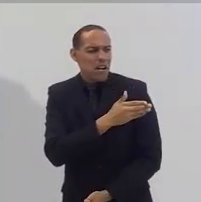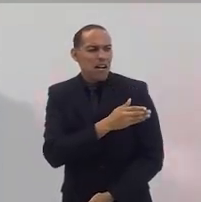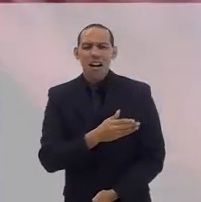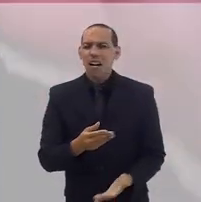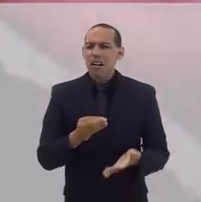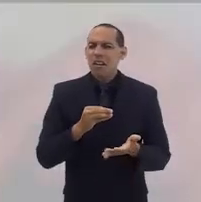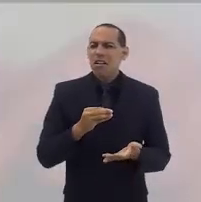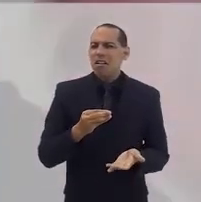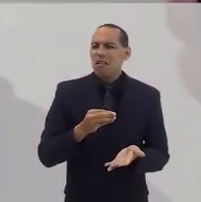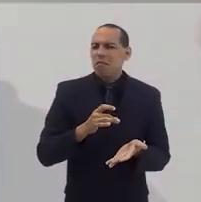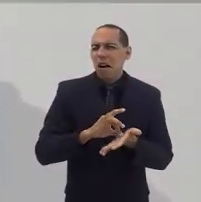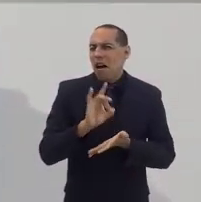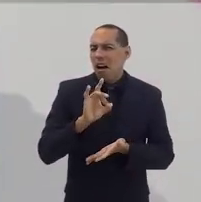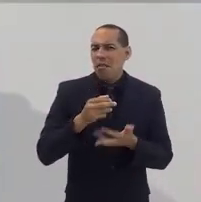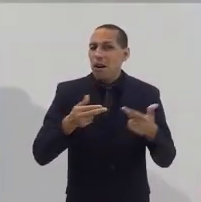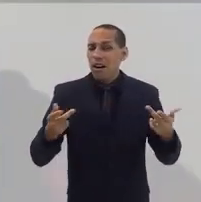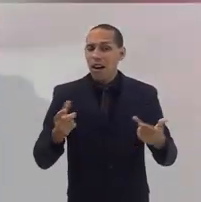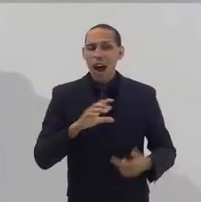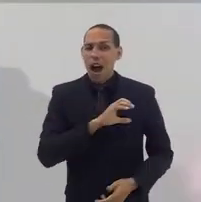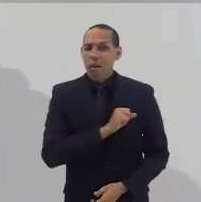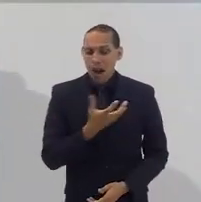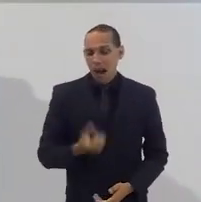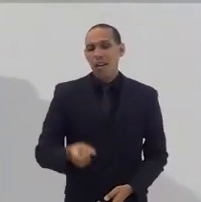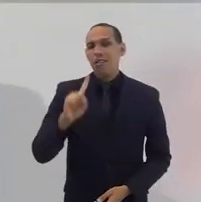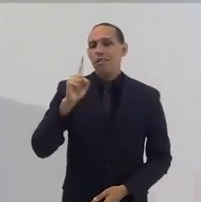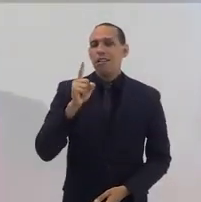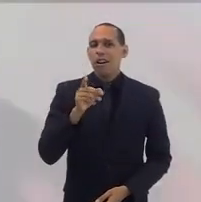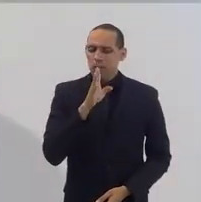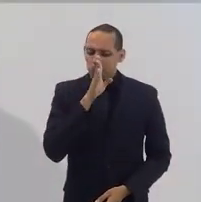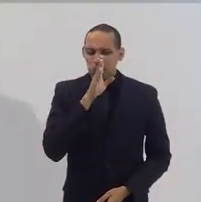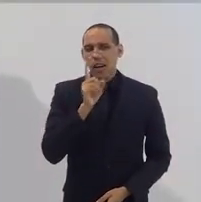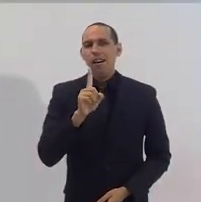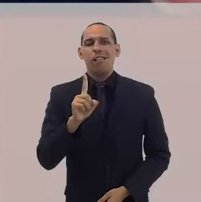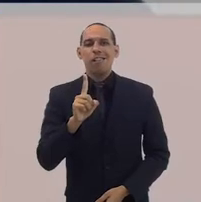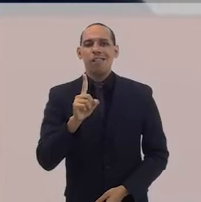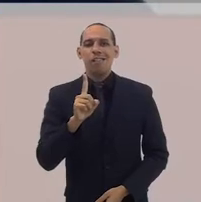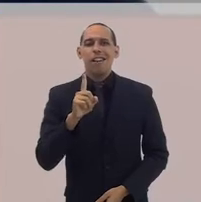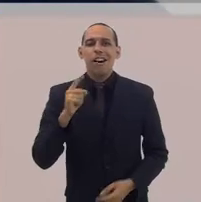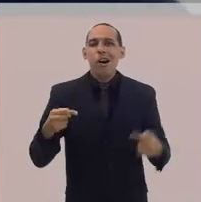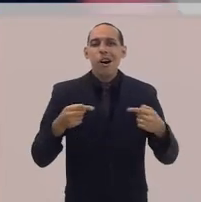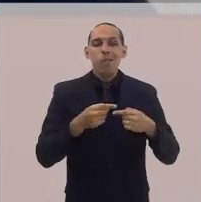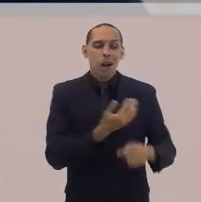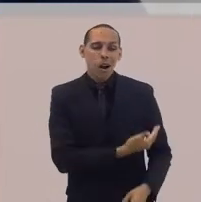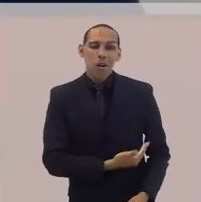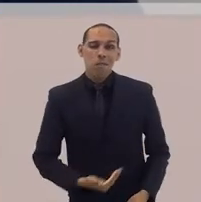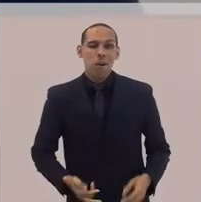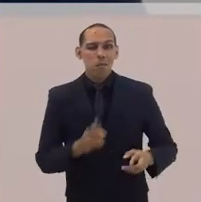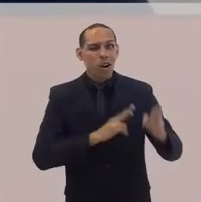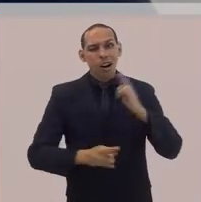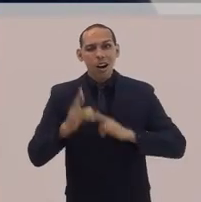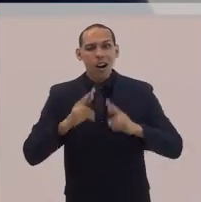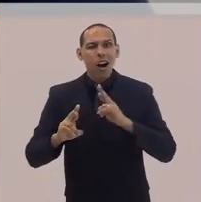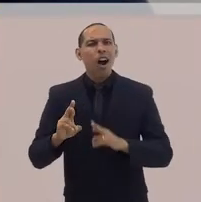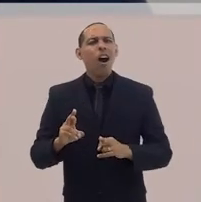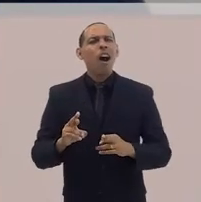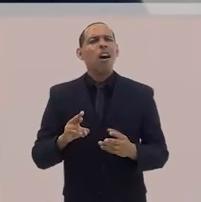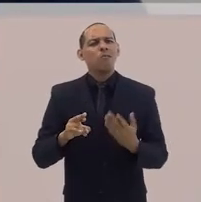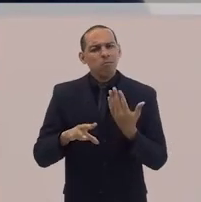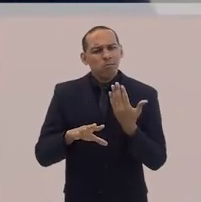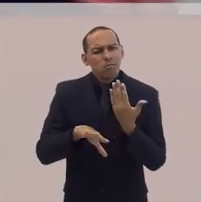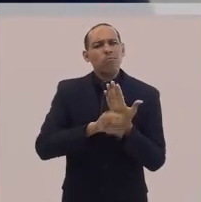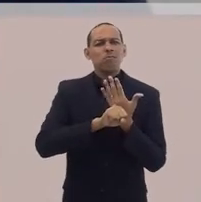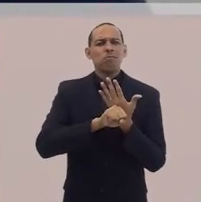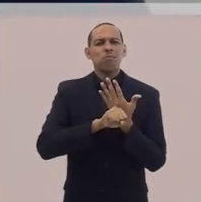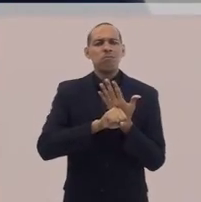intolerância. Entende que o amor tem uma tradução ética, pública, relacional, concreta.